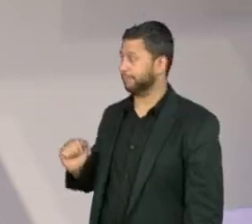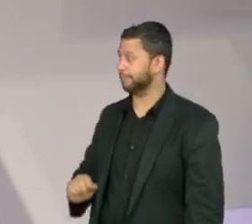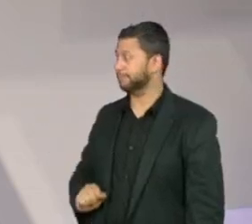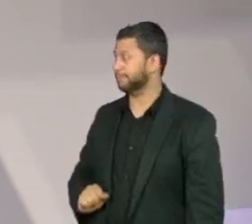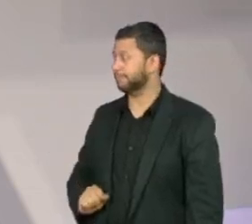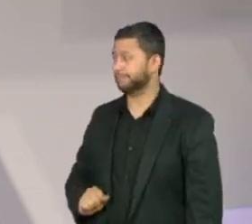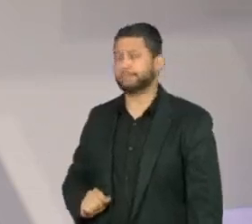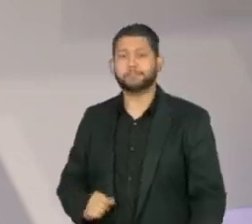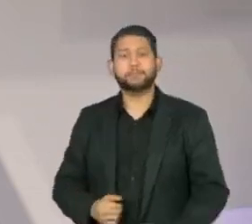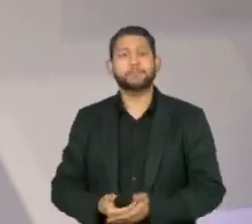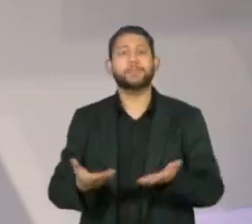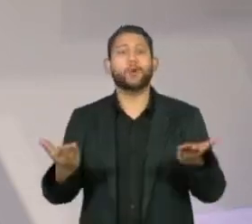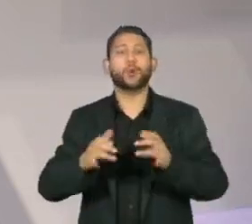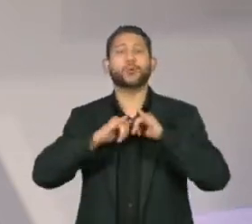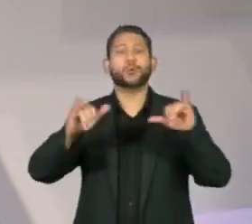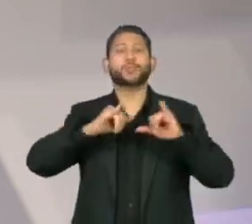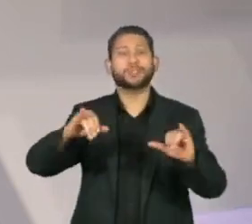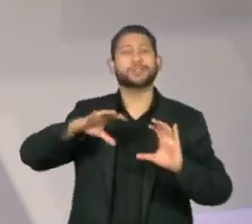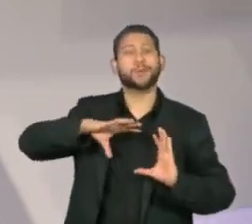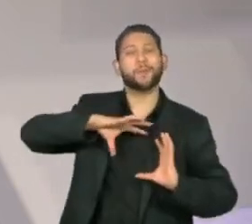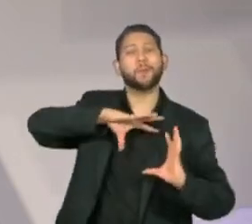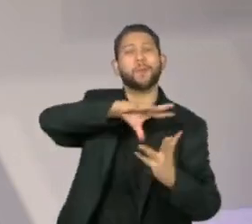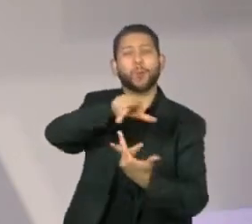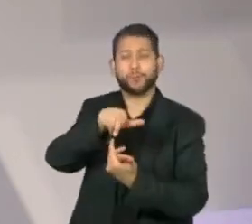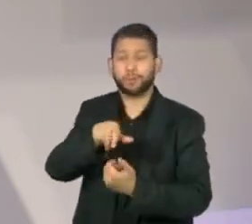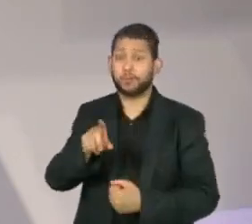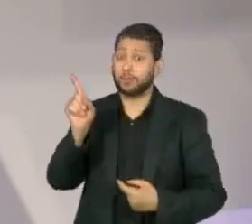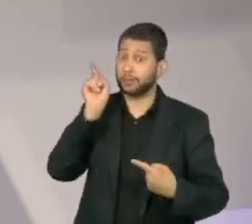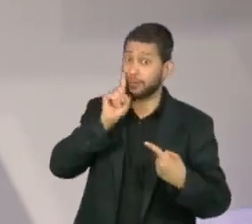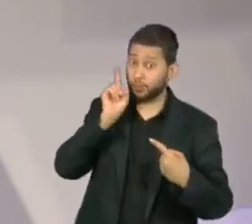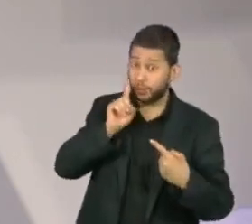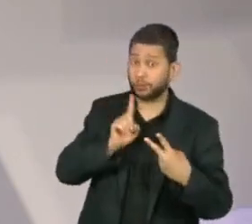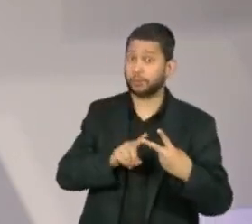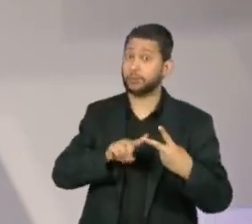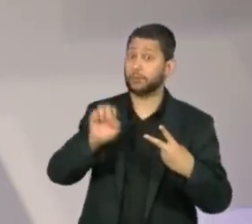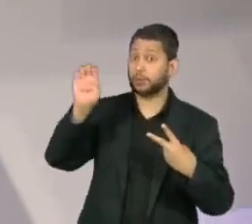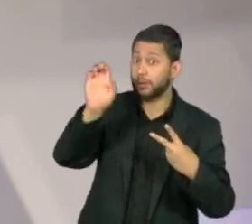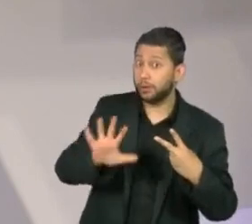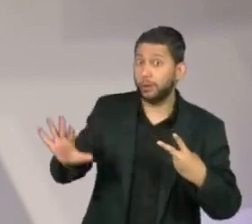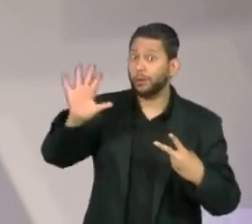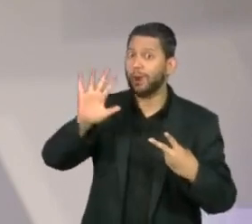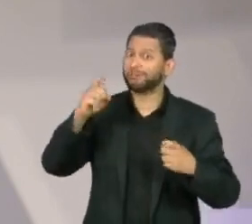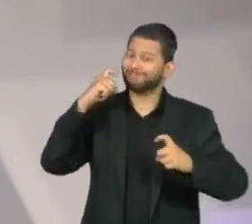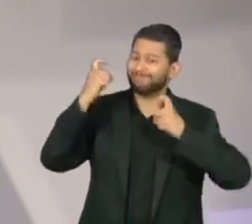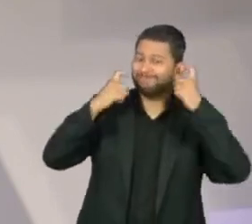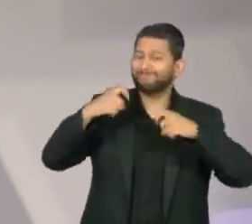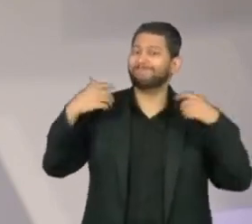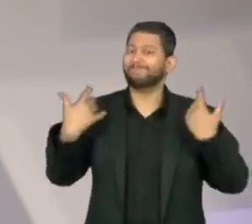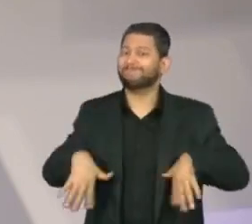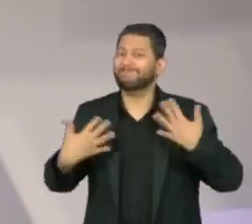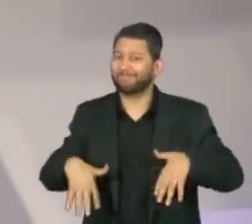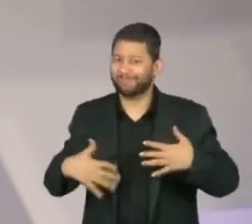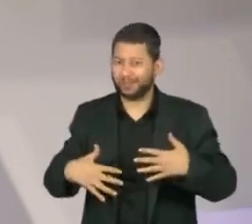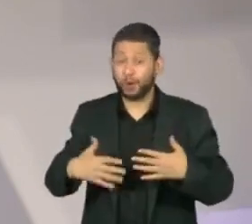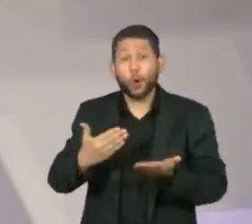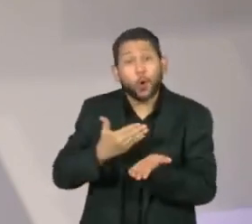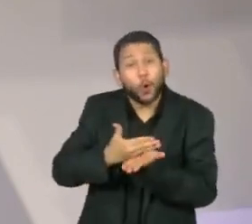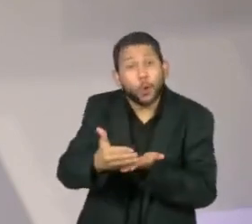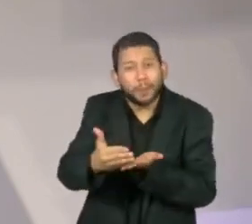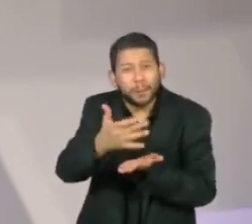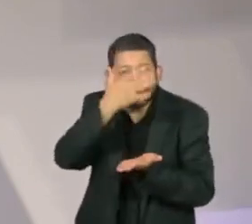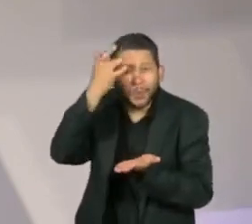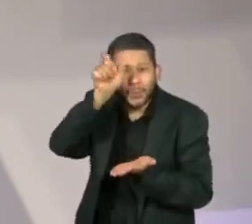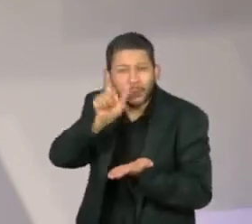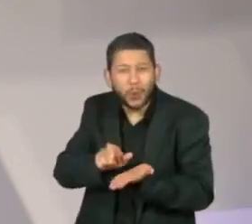Agora, nas notícias internacionais, Estados Unidos e países da Europa Ocidental voltam a registrar altos índices de